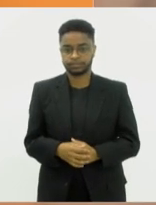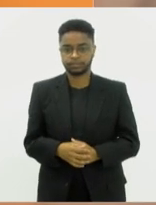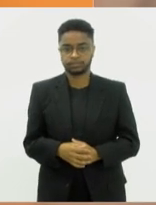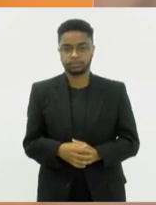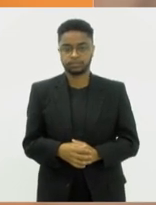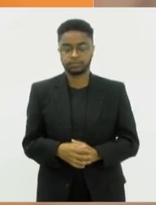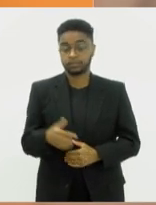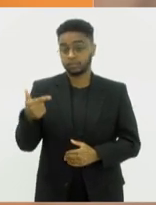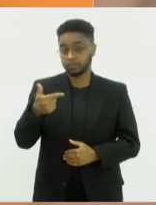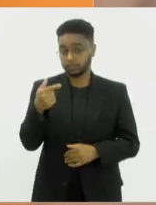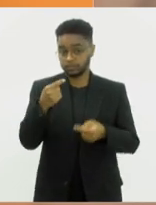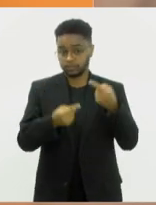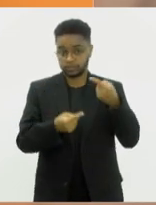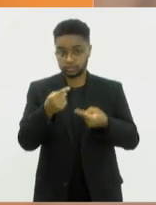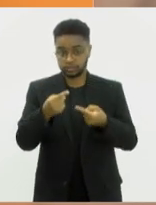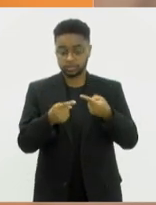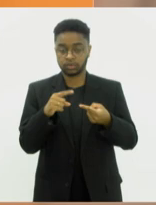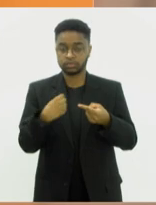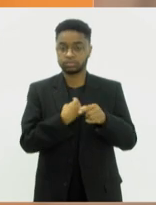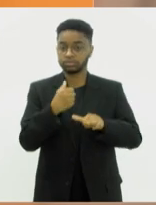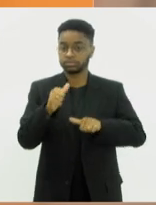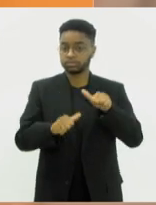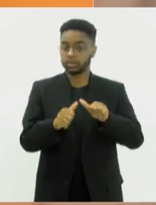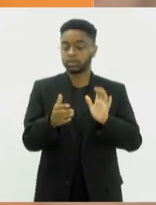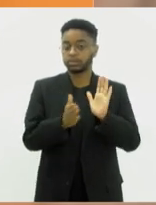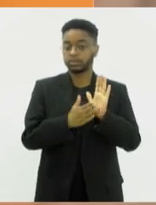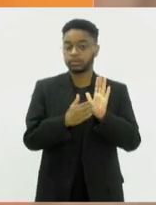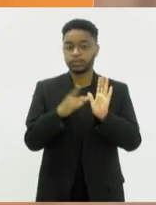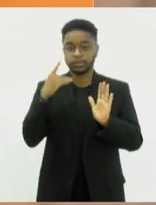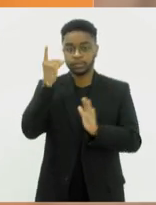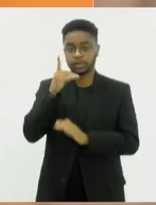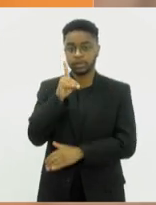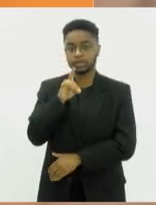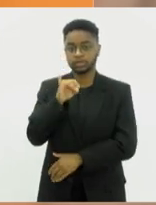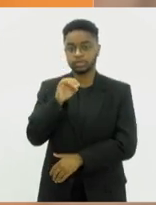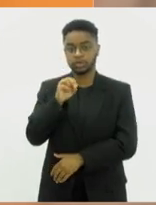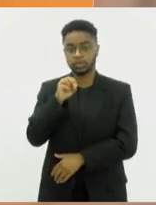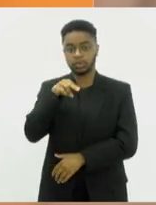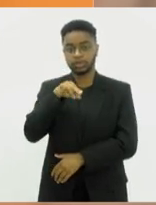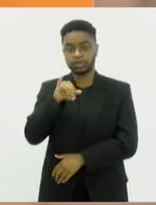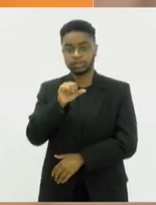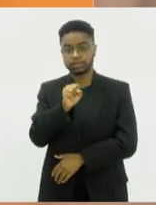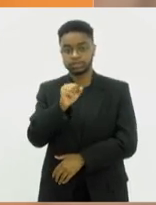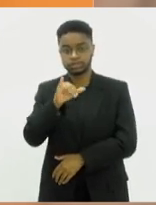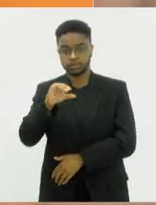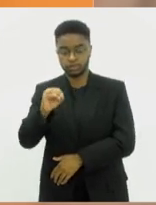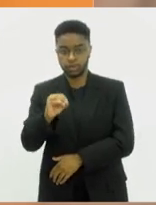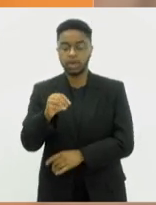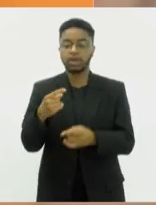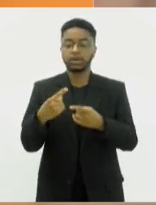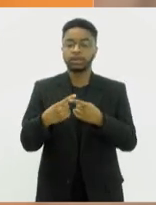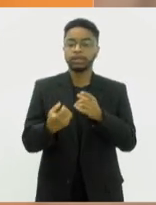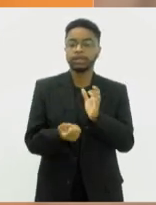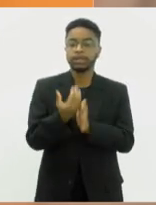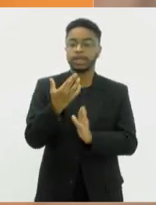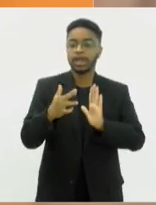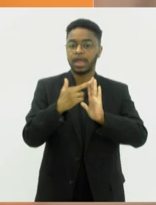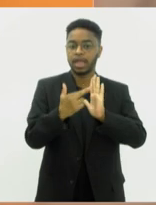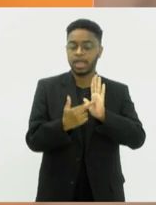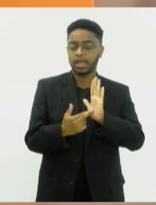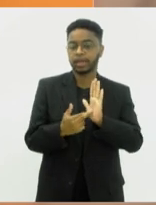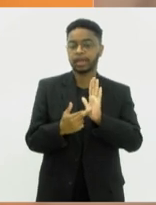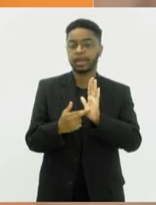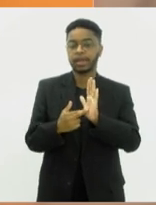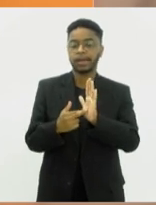Em segunda discussão, será analisada a proposta do deputado Dionísio Lins, que regulamenta o credenciamento de jornalistas